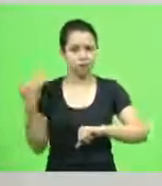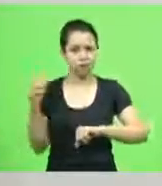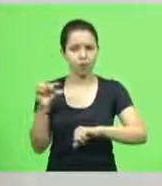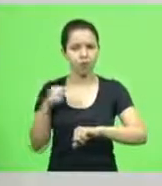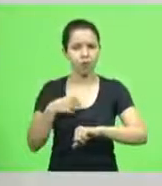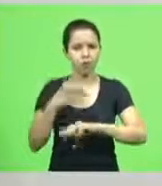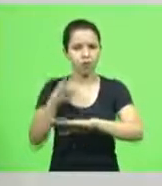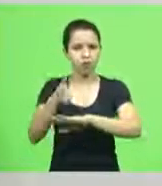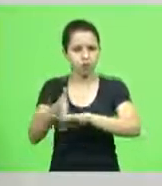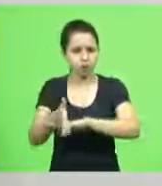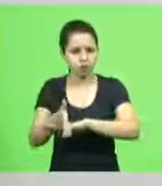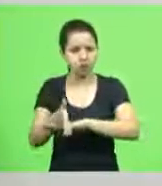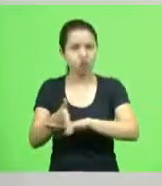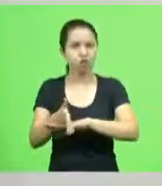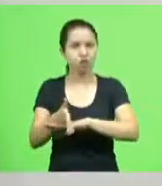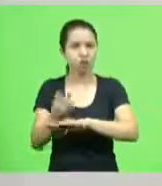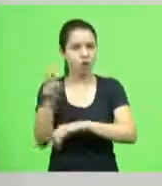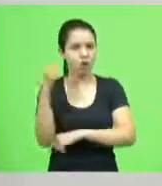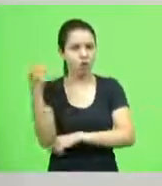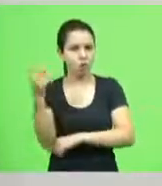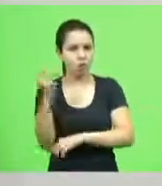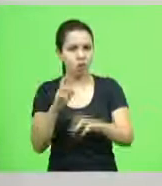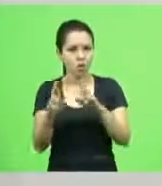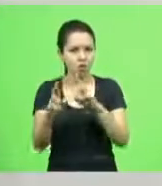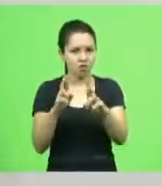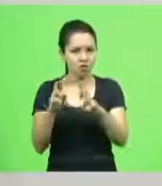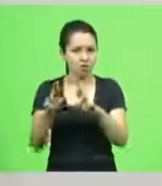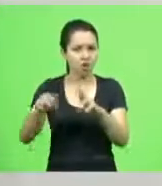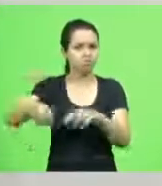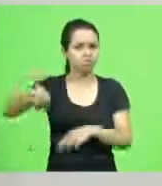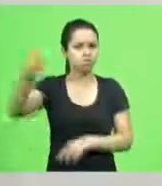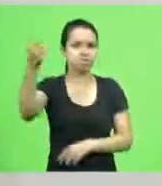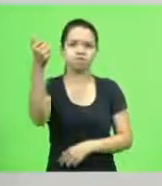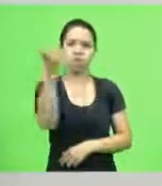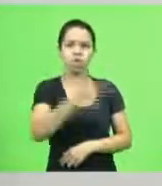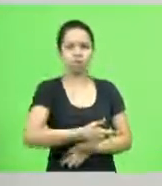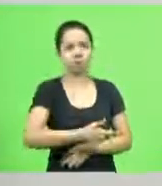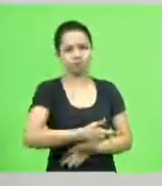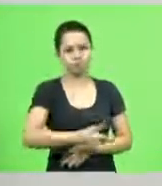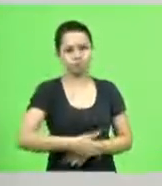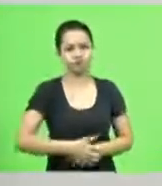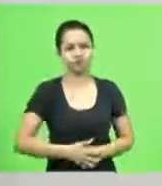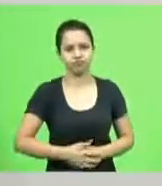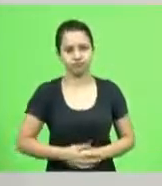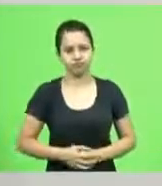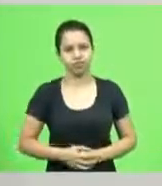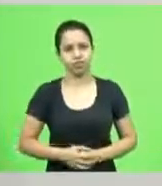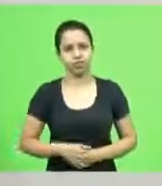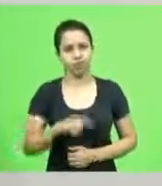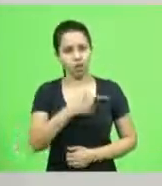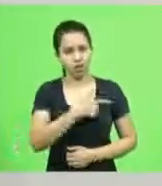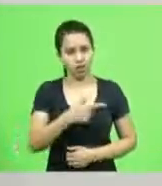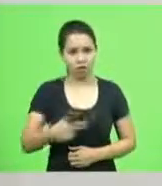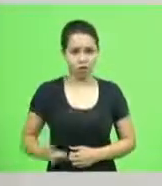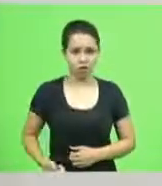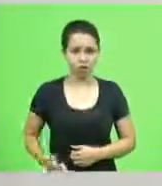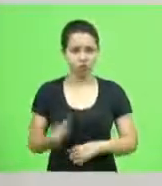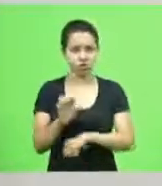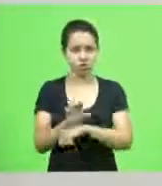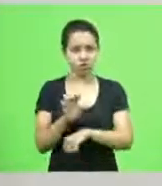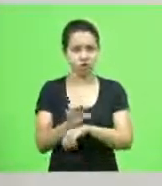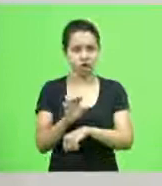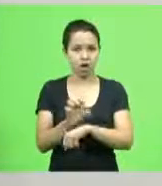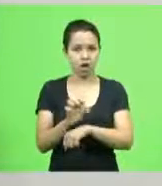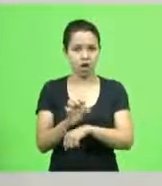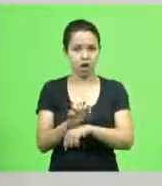do rio grande do sul estão dando um banho e o governo do estado resolve colocar dinheiro